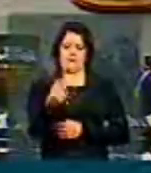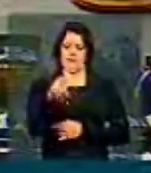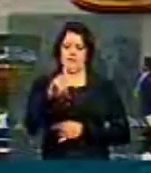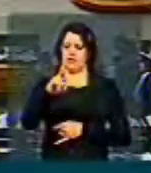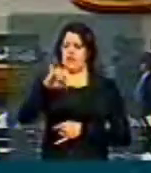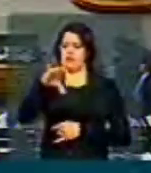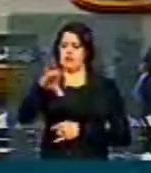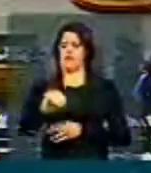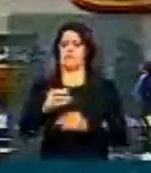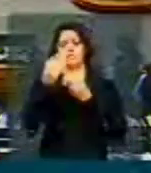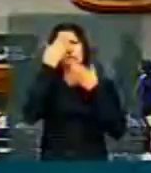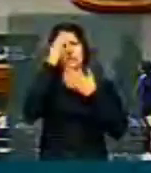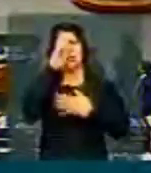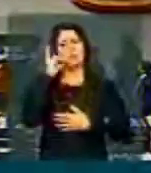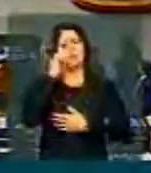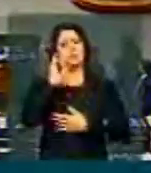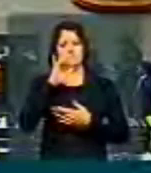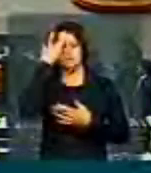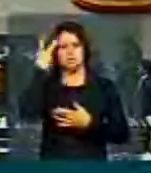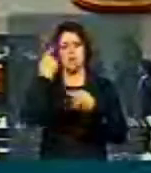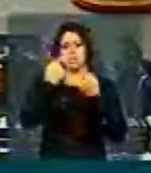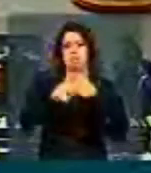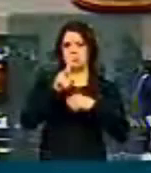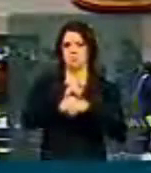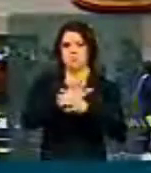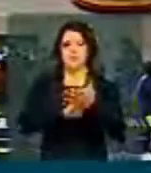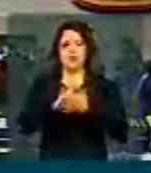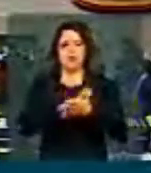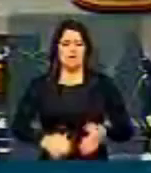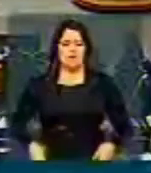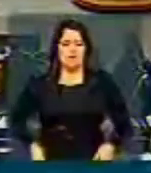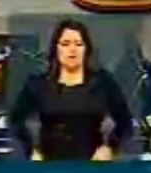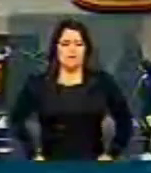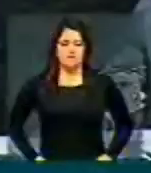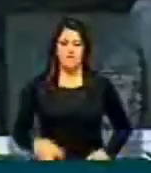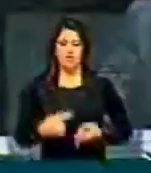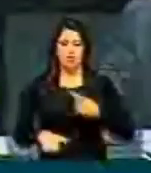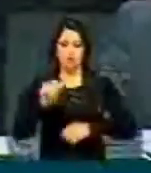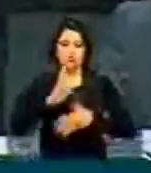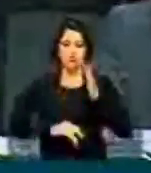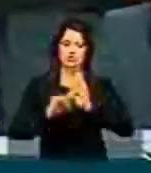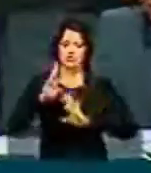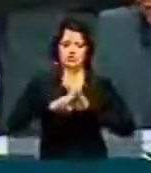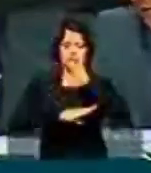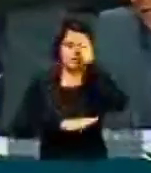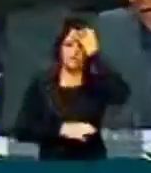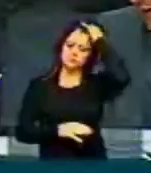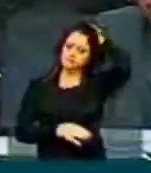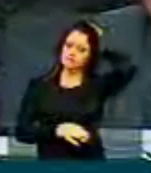Muito obrigado, deputado. Não há oradores inscritos para defender contra o requerimento de retirada.